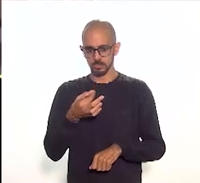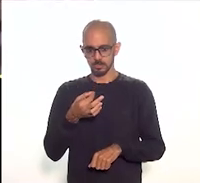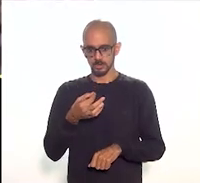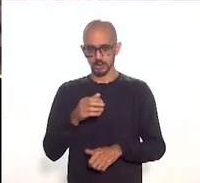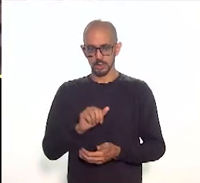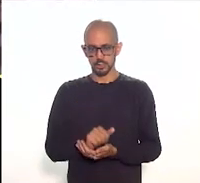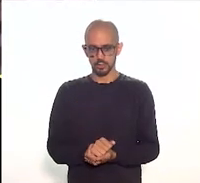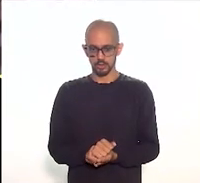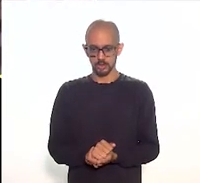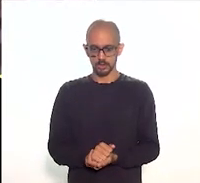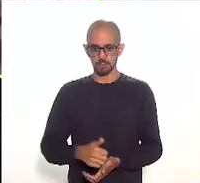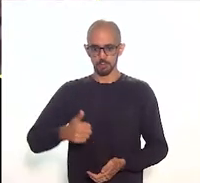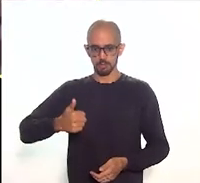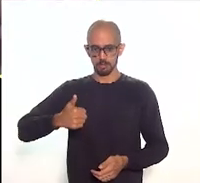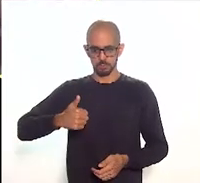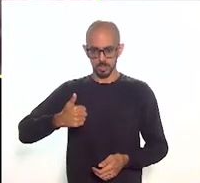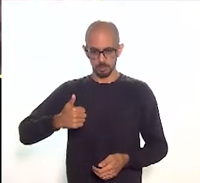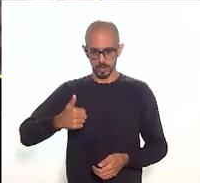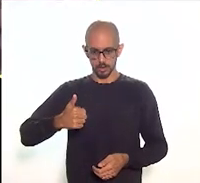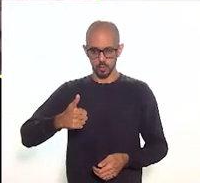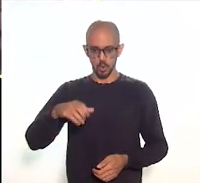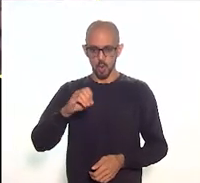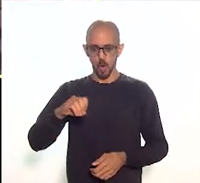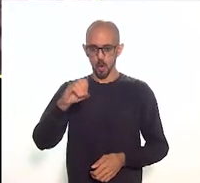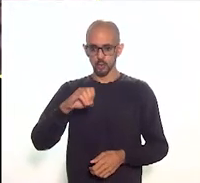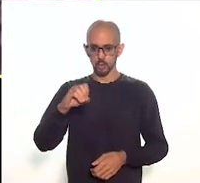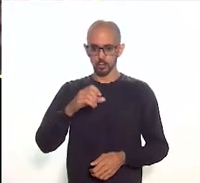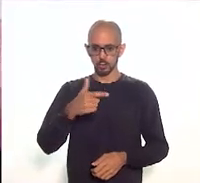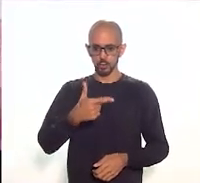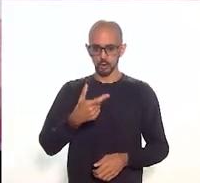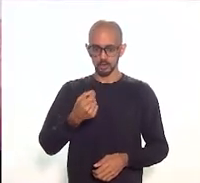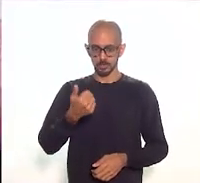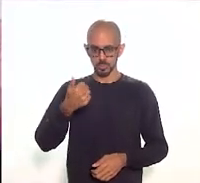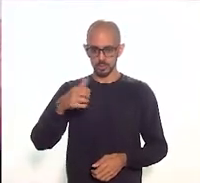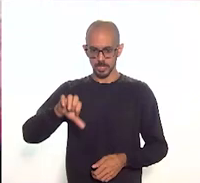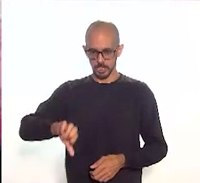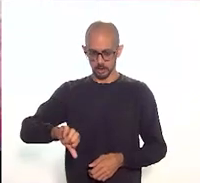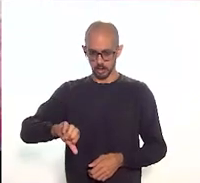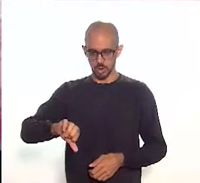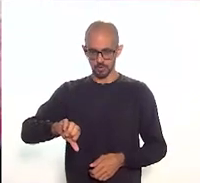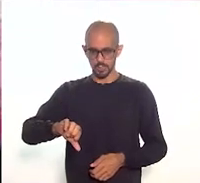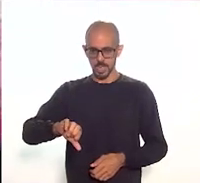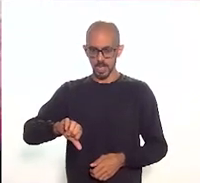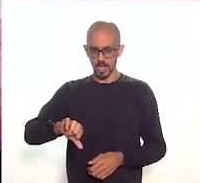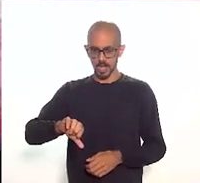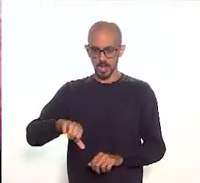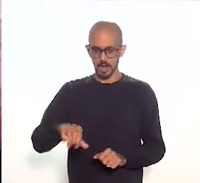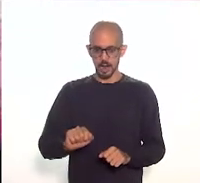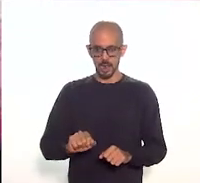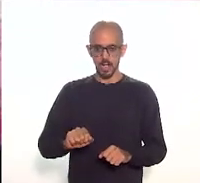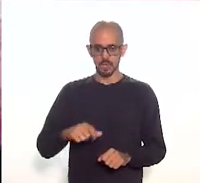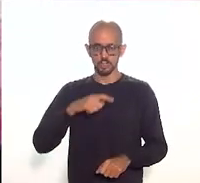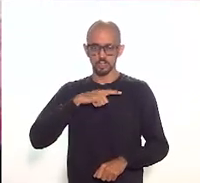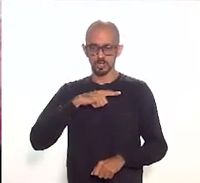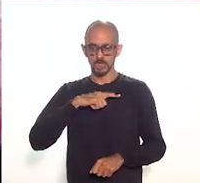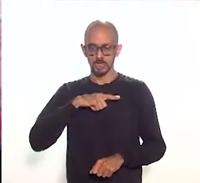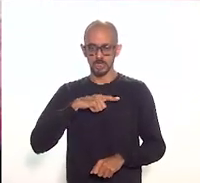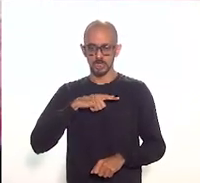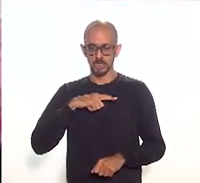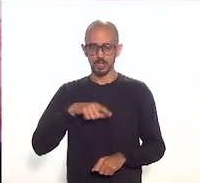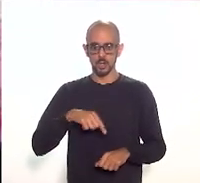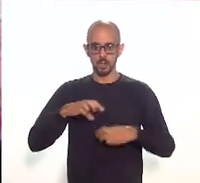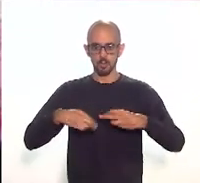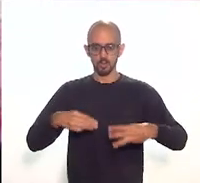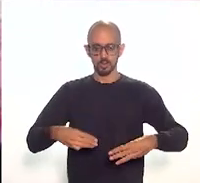Primeiro, em outubro de 2019, realizamos no Museu da República o projeto Preserva Capete, presente em 60 grados.